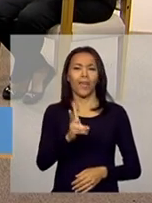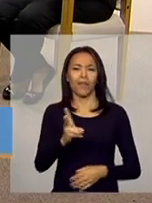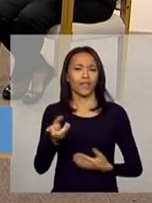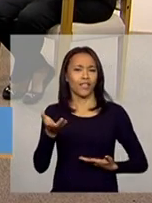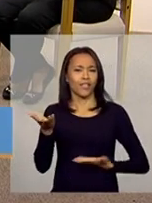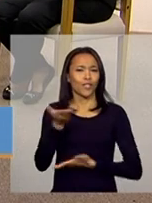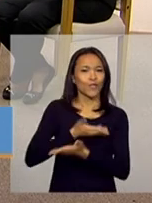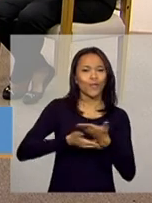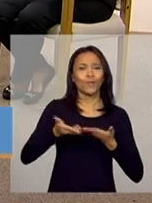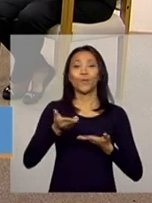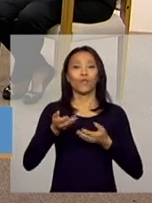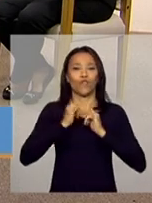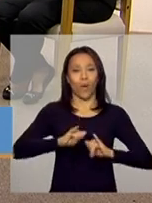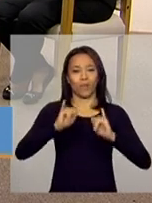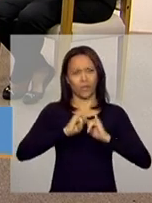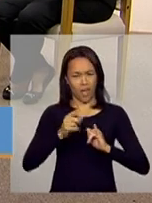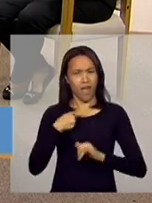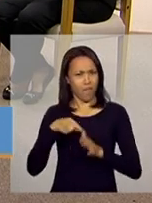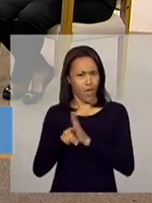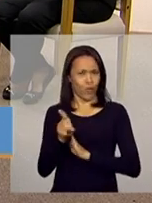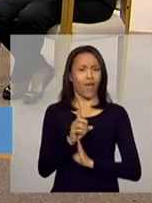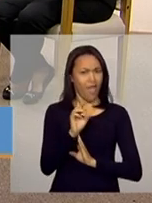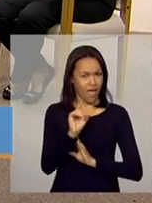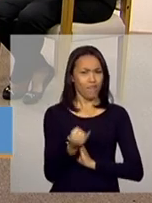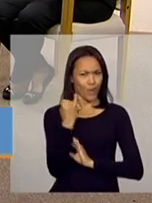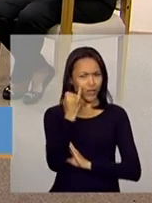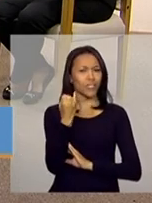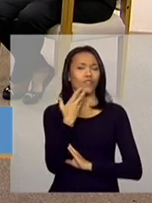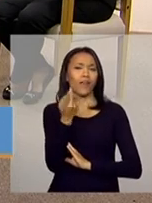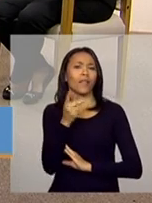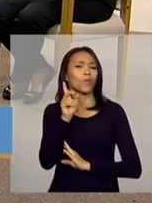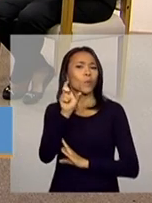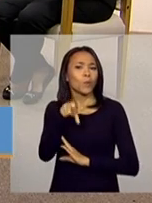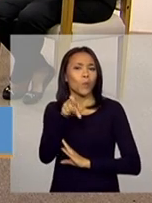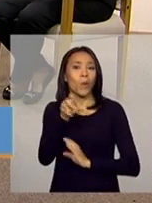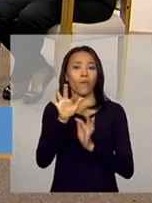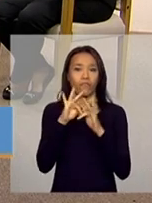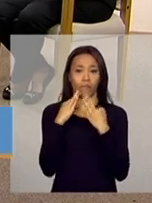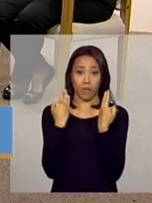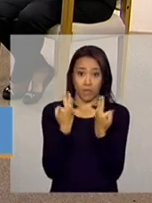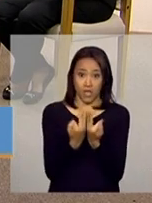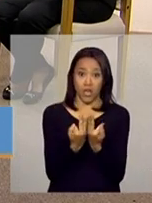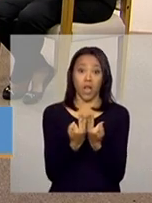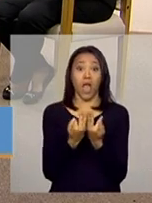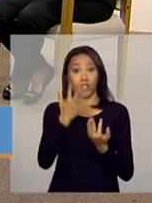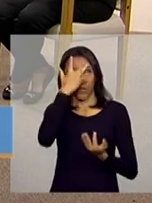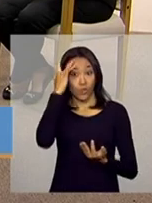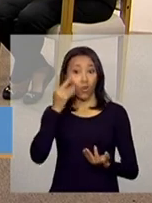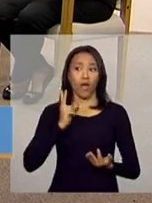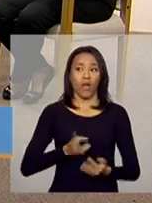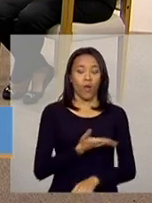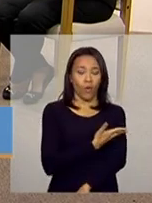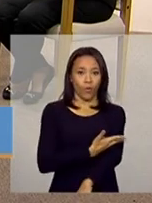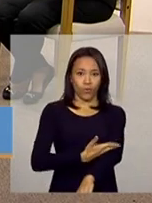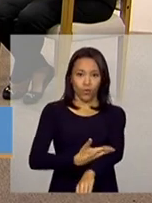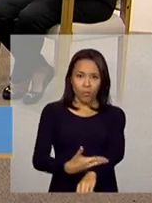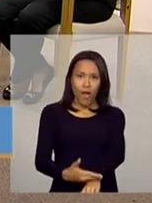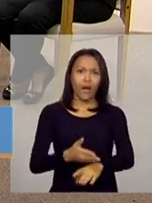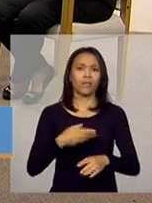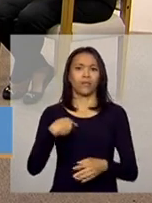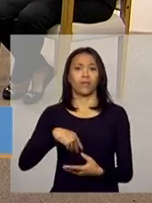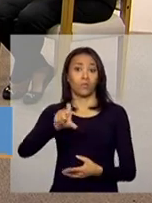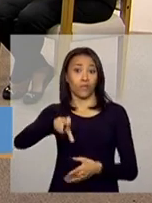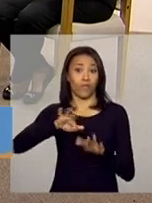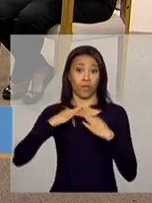informações. Daniel, é muito importante quando a gente fala do Bolsa Família, porque as pessoas estão acostumadas a falar olha, o Bolsa Família, o